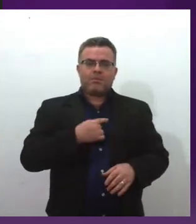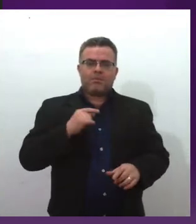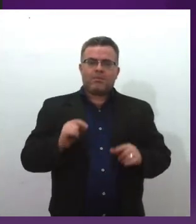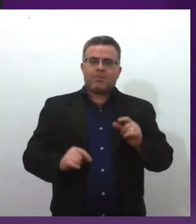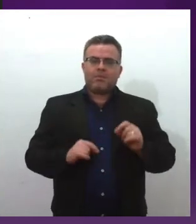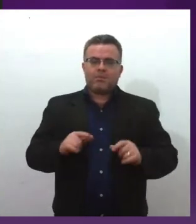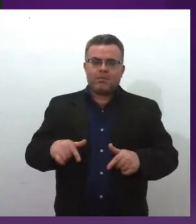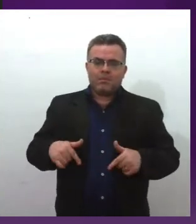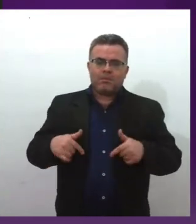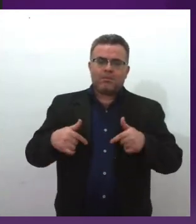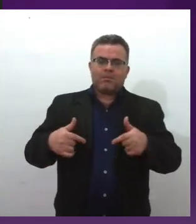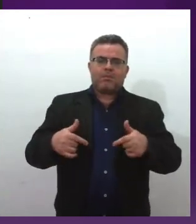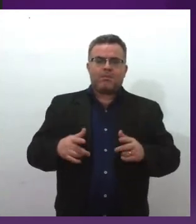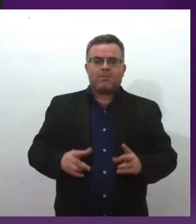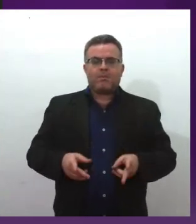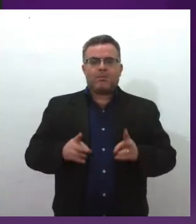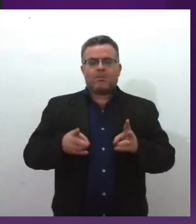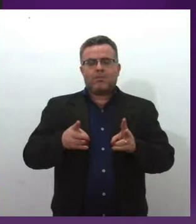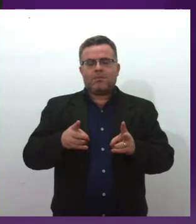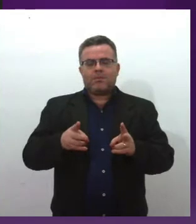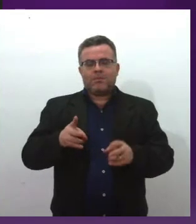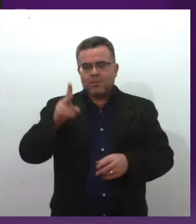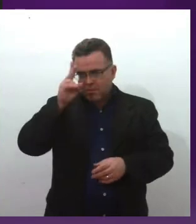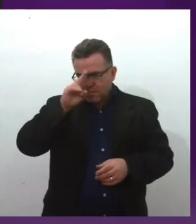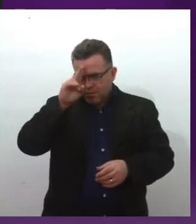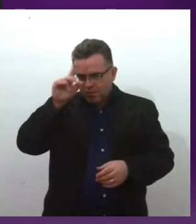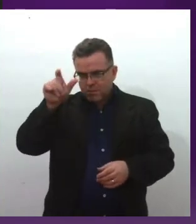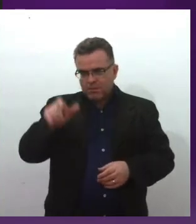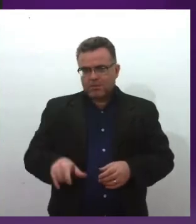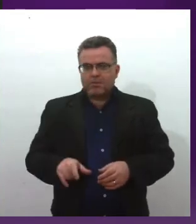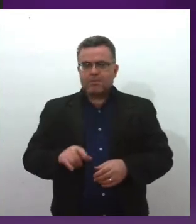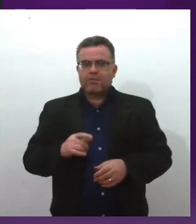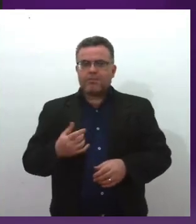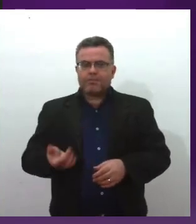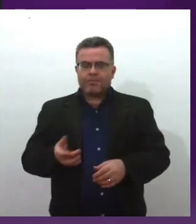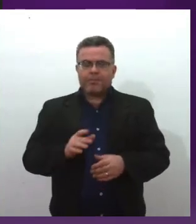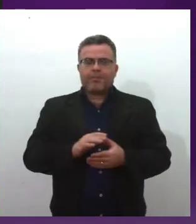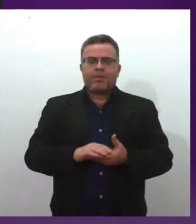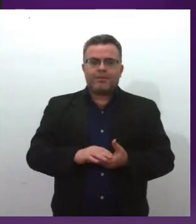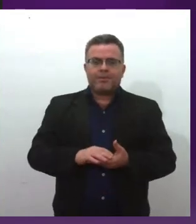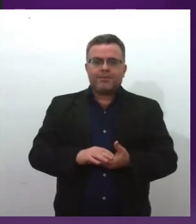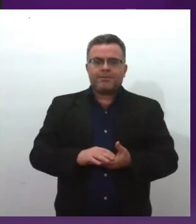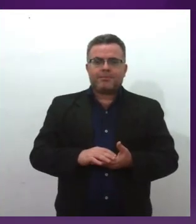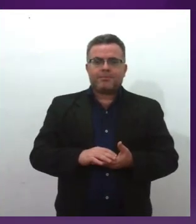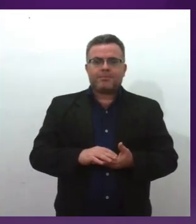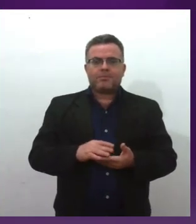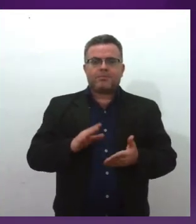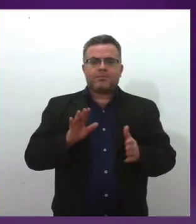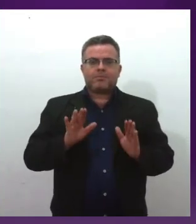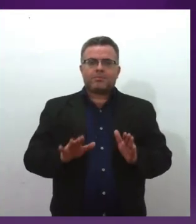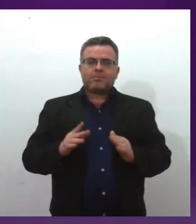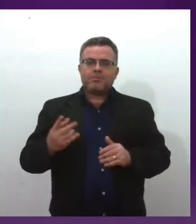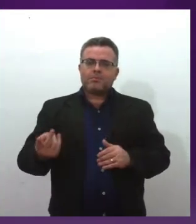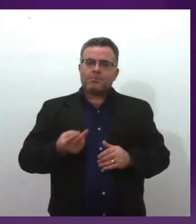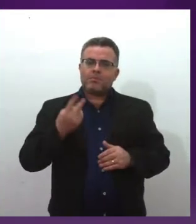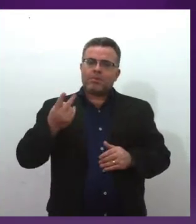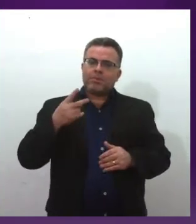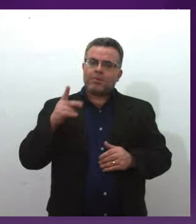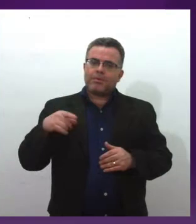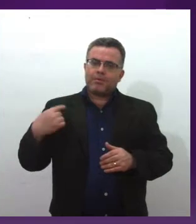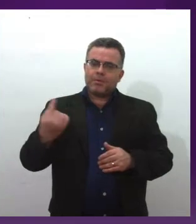atuando pela memória, pela preservação da memória da professora Antonieta. Mas ainda era muito pouco, porque nós estamos,